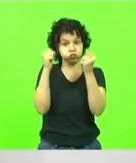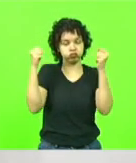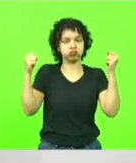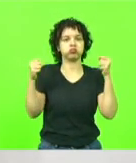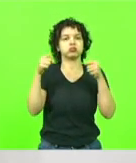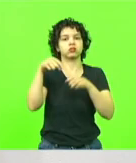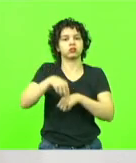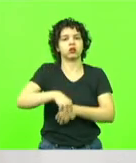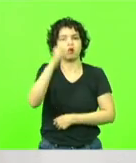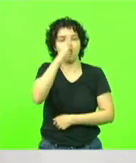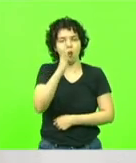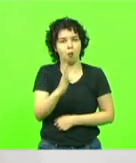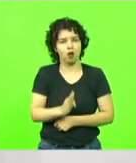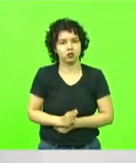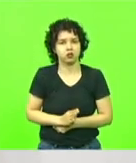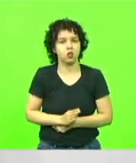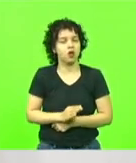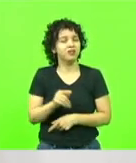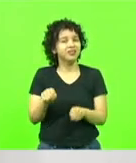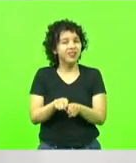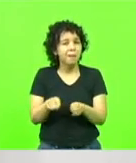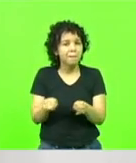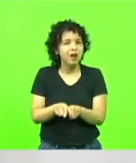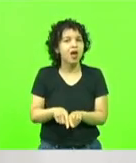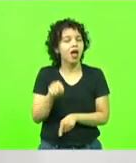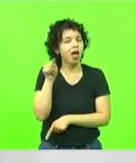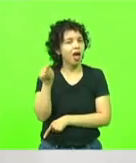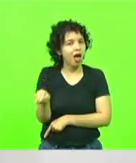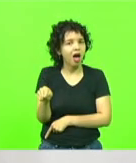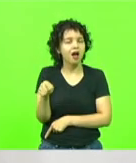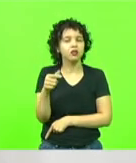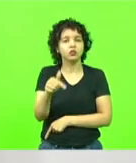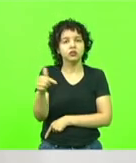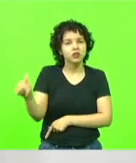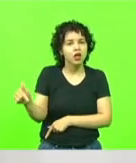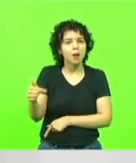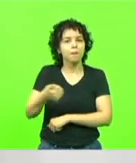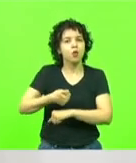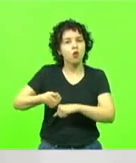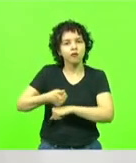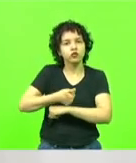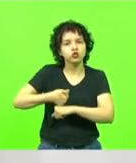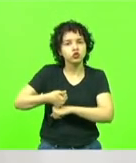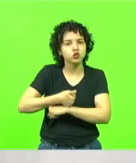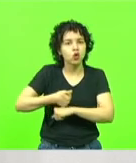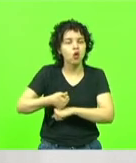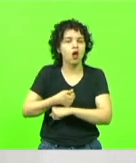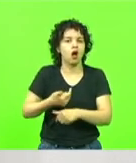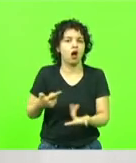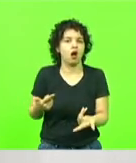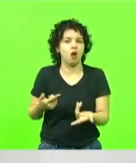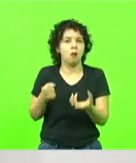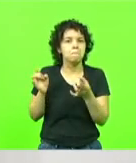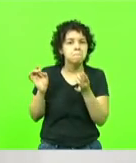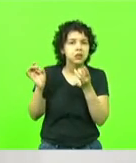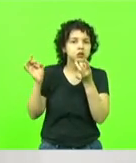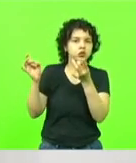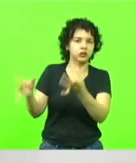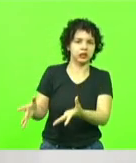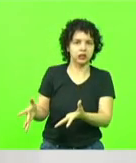está com seus, e ela também não está com seus profissionais abandonados à própria sorte,